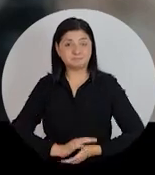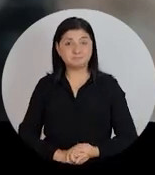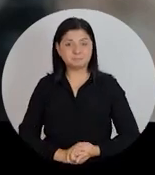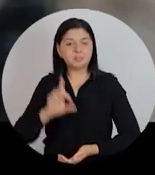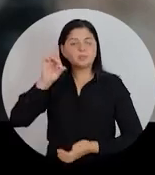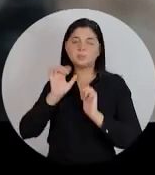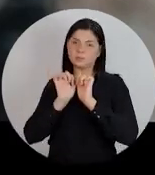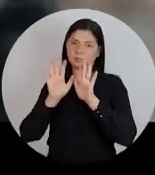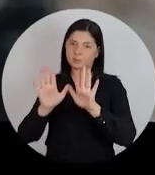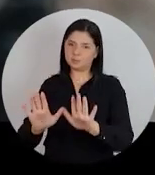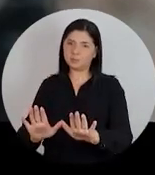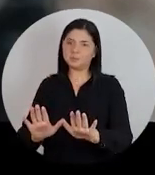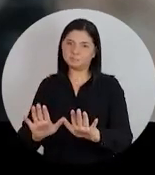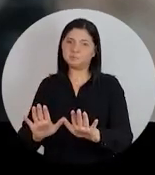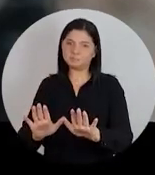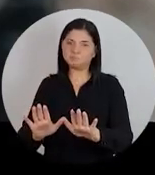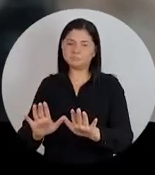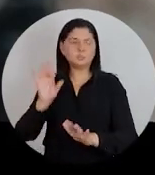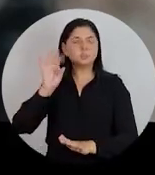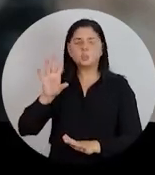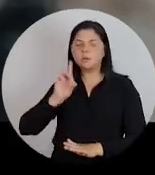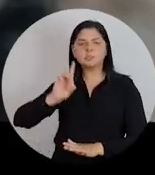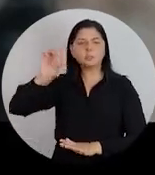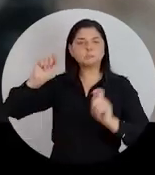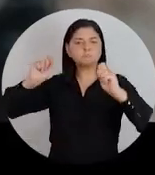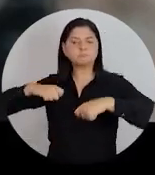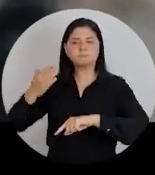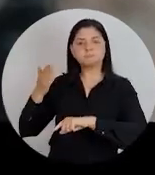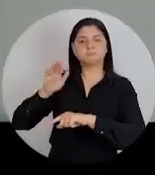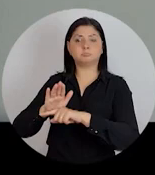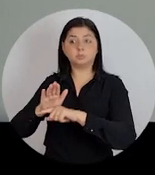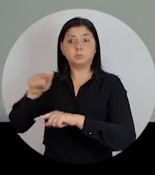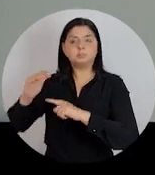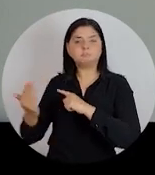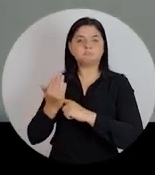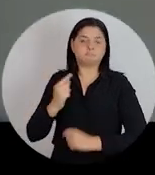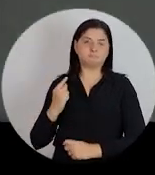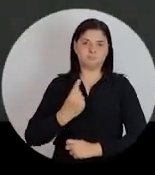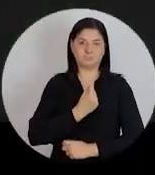E que Deus a abençoe, porque só Deus para pagar tudo o essa mulher fez para nós.